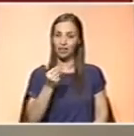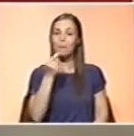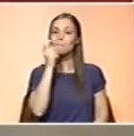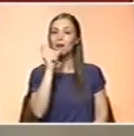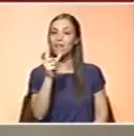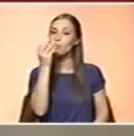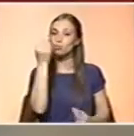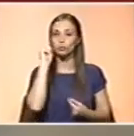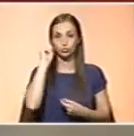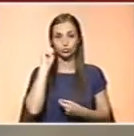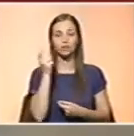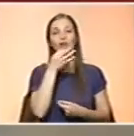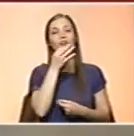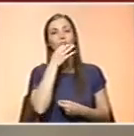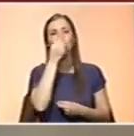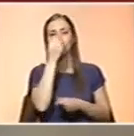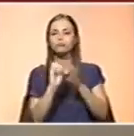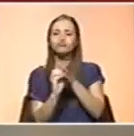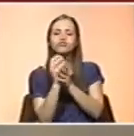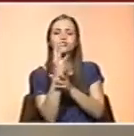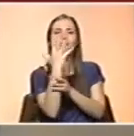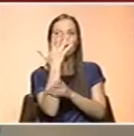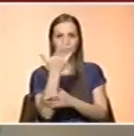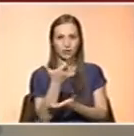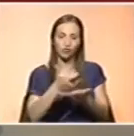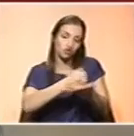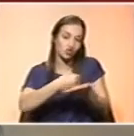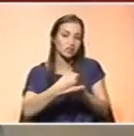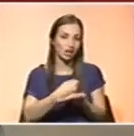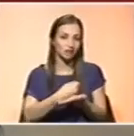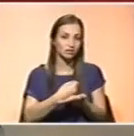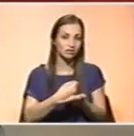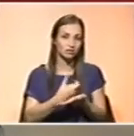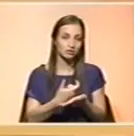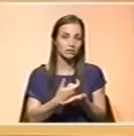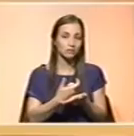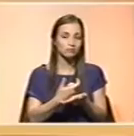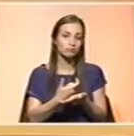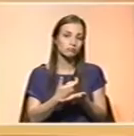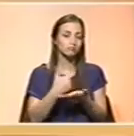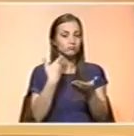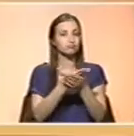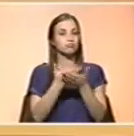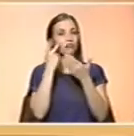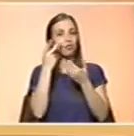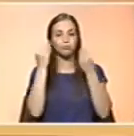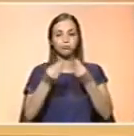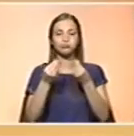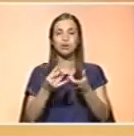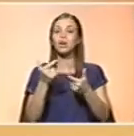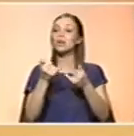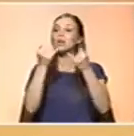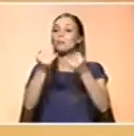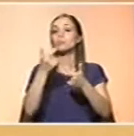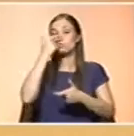presença do tanino nos vegetais. Claro, os vegetais desenvolvem uma composição que proteja a sua própria vida. E depois o organismo humano vai a